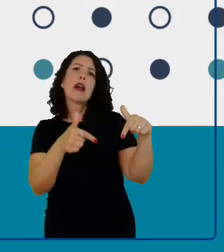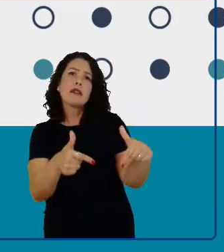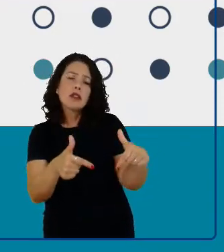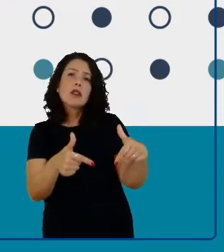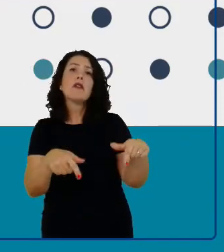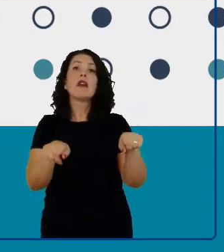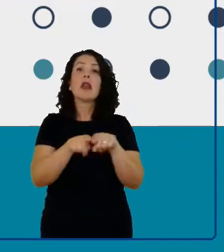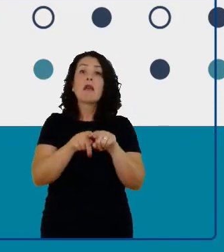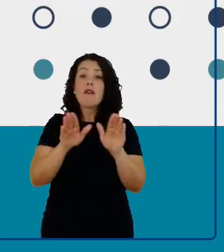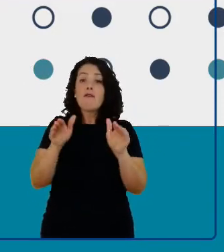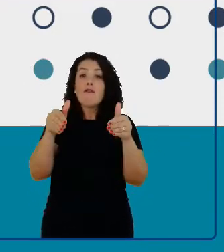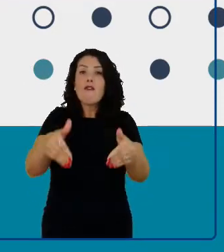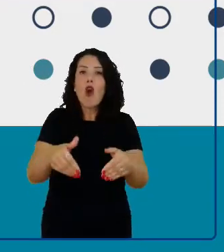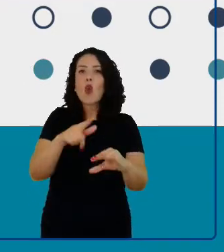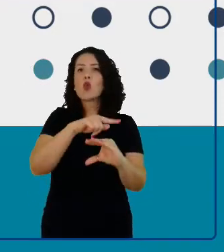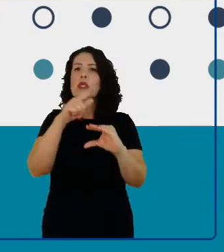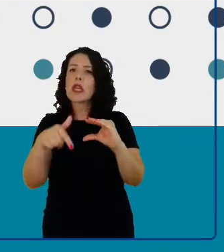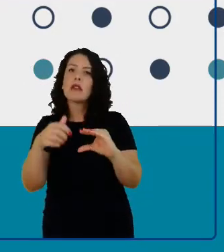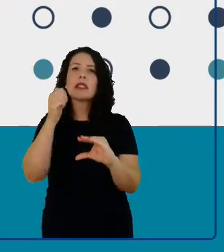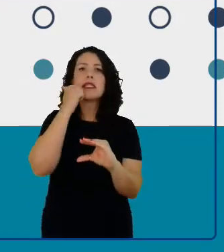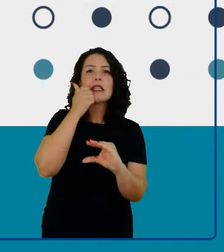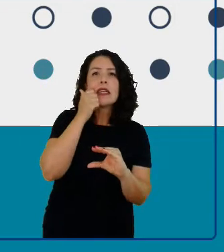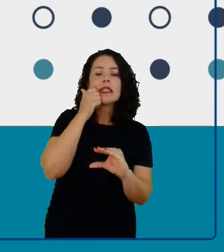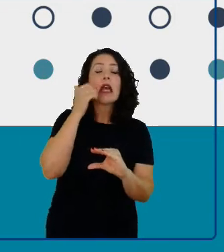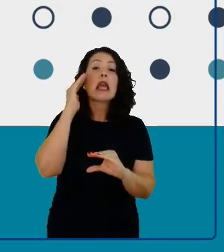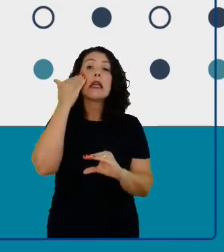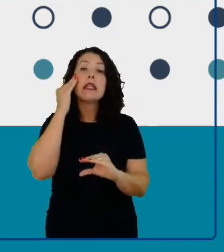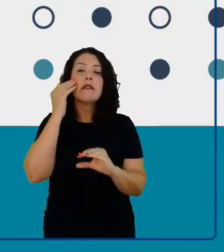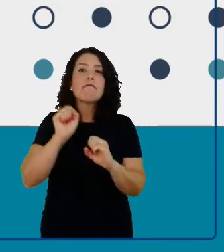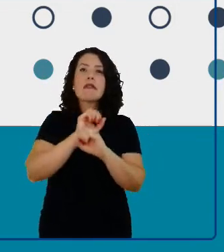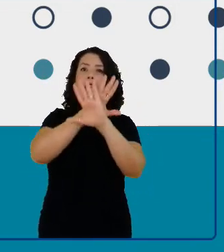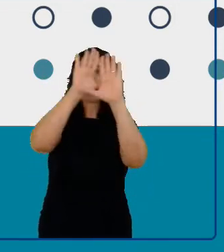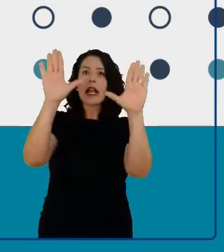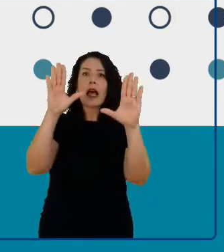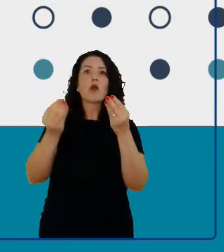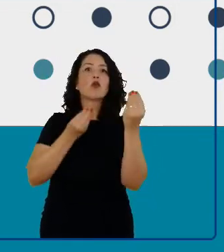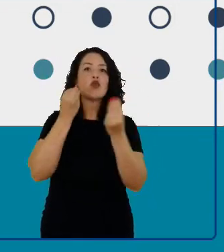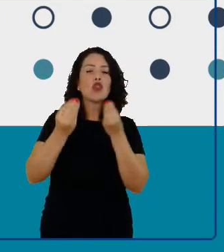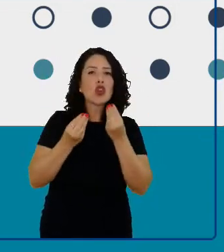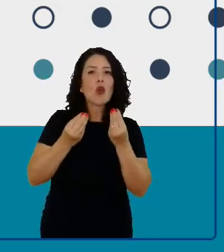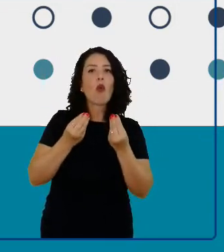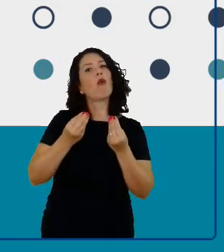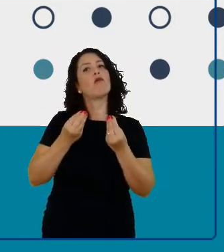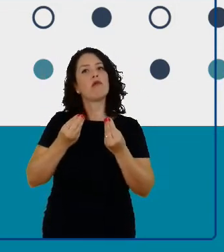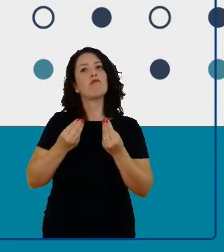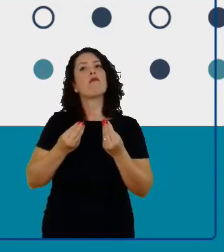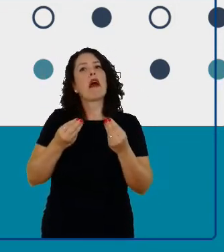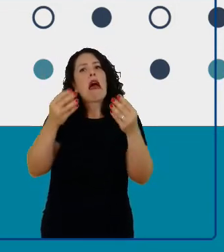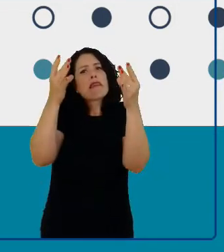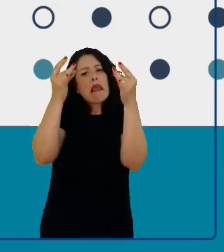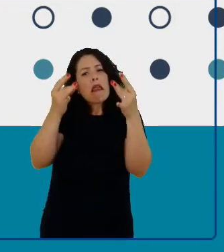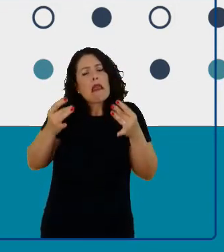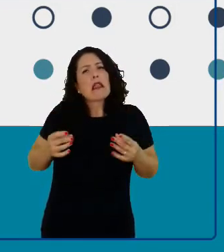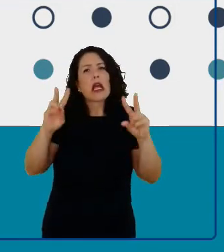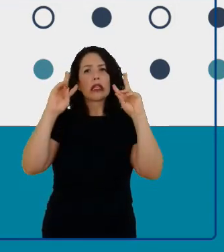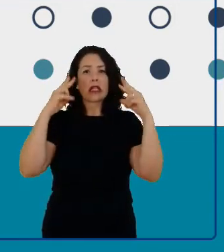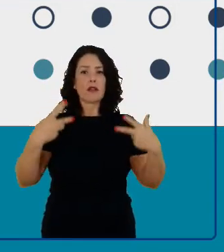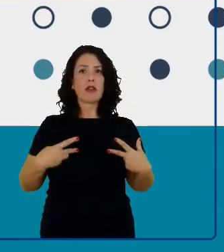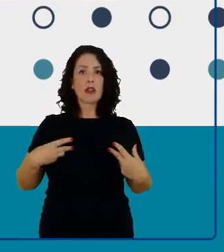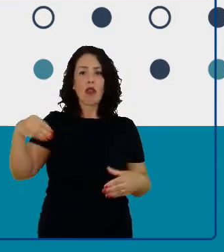para que eles possam compreender toda a vivência humana dentro do nosso planeta.